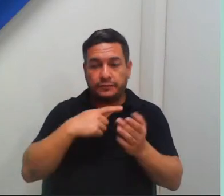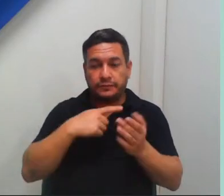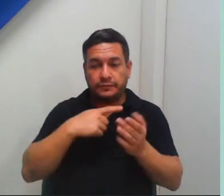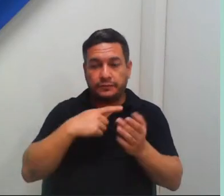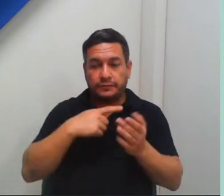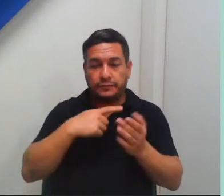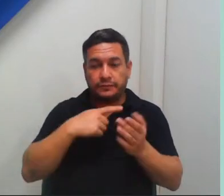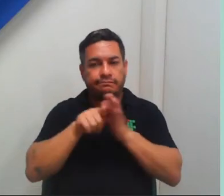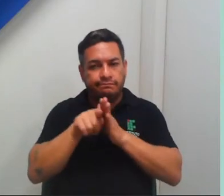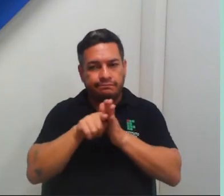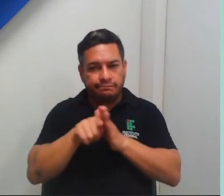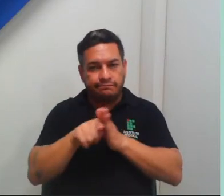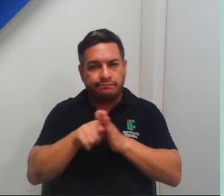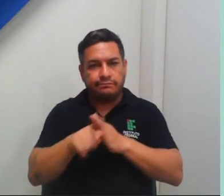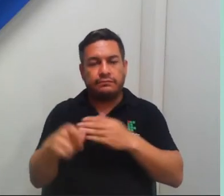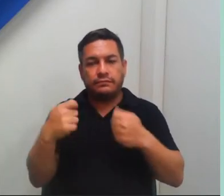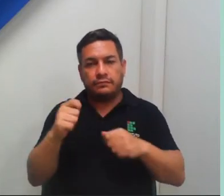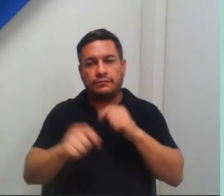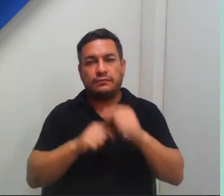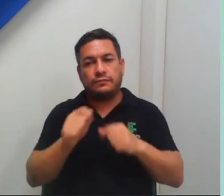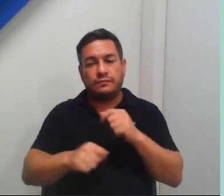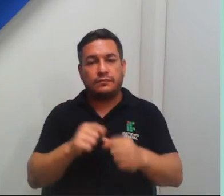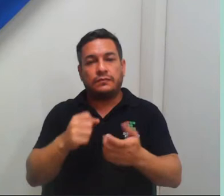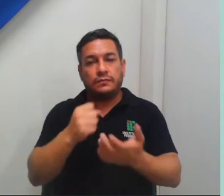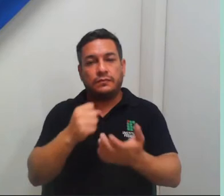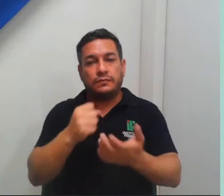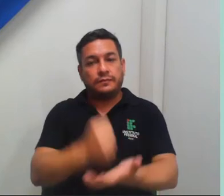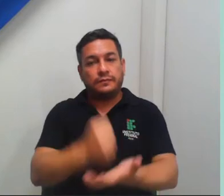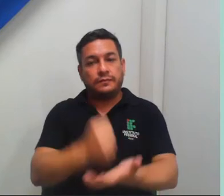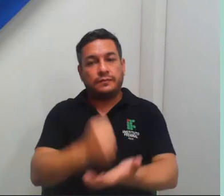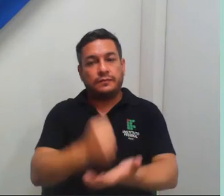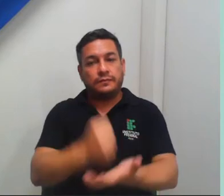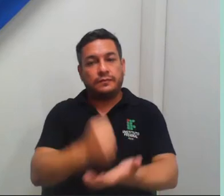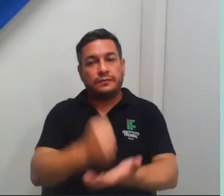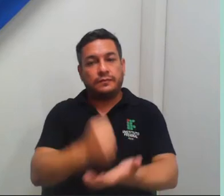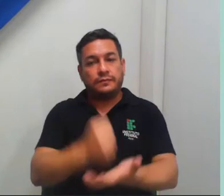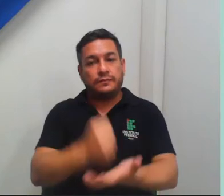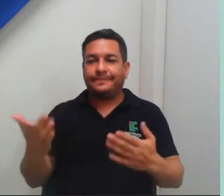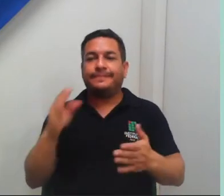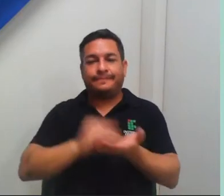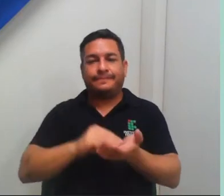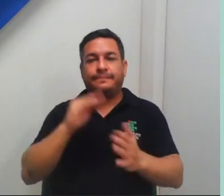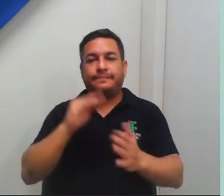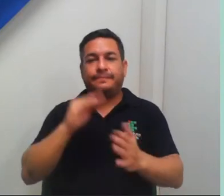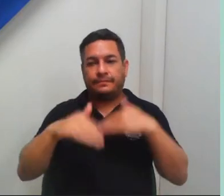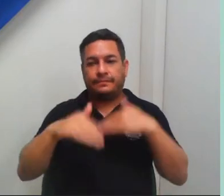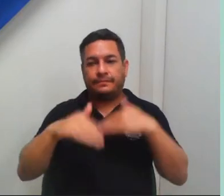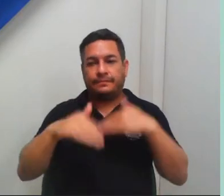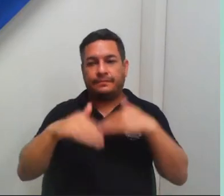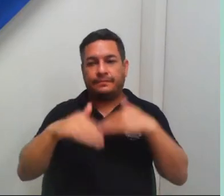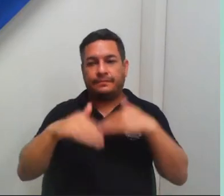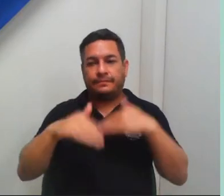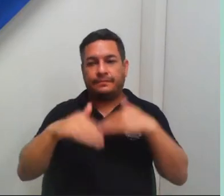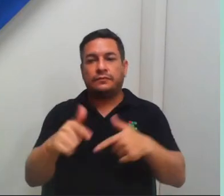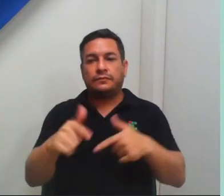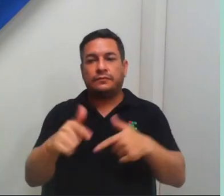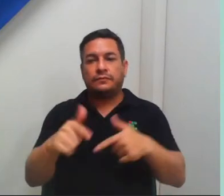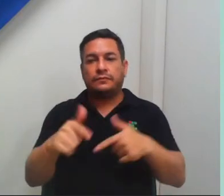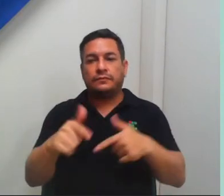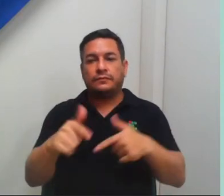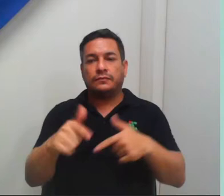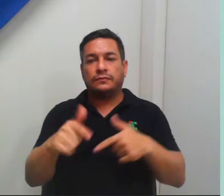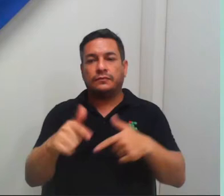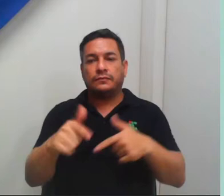precisava de uma infraestrutura, que eu não tenho aqui, então acabou que eu não desenvolvi, trabalho com outras coisas, mas eu tenho que atualizar,